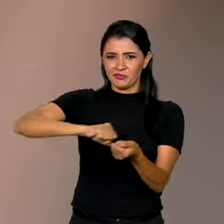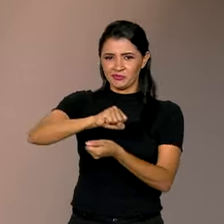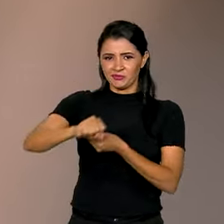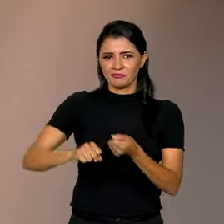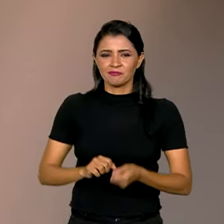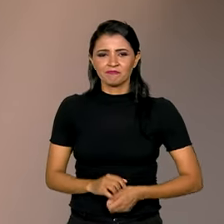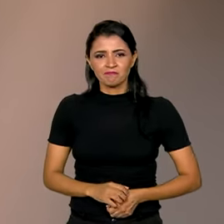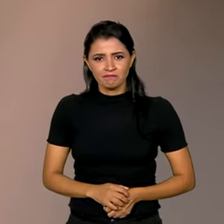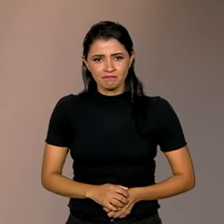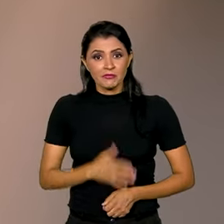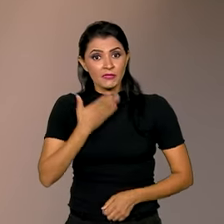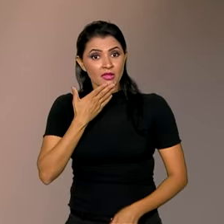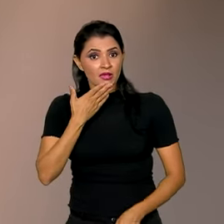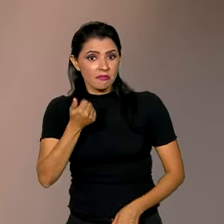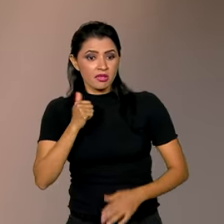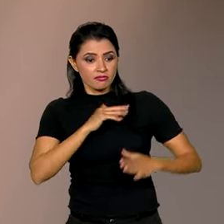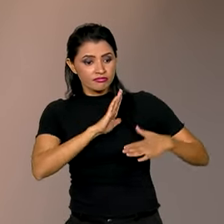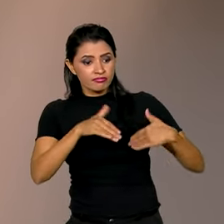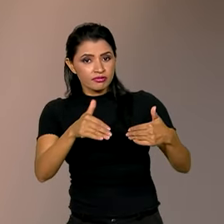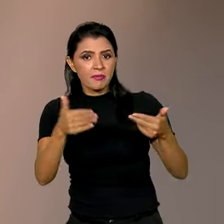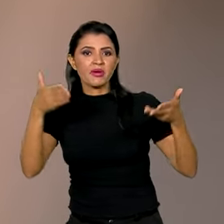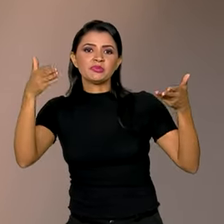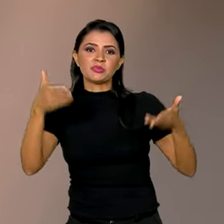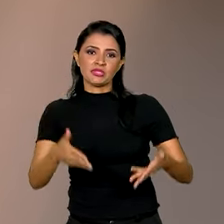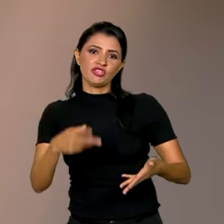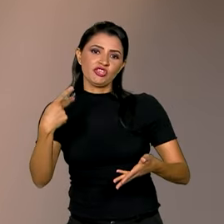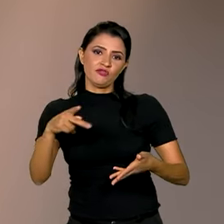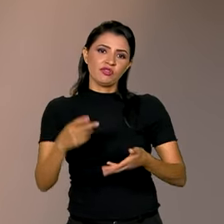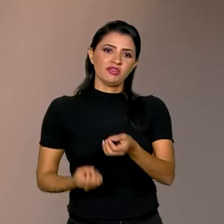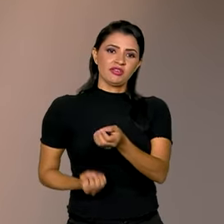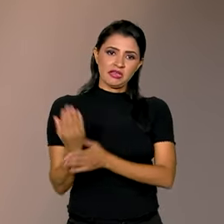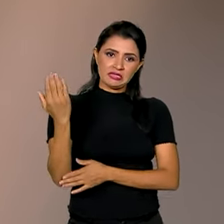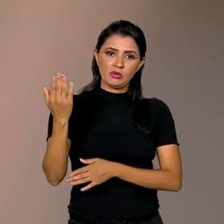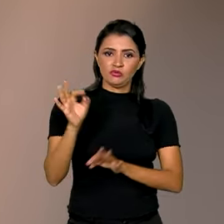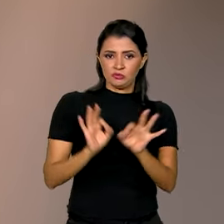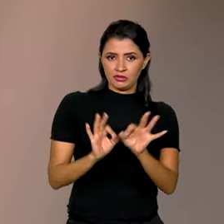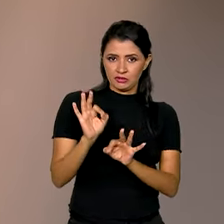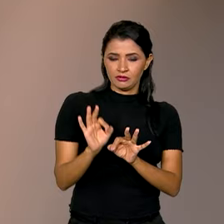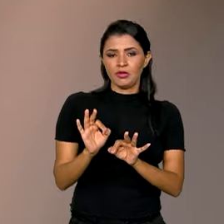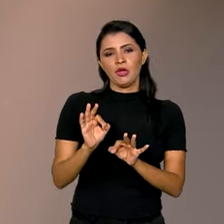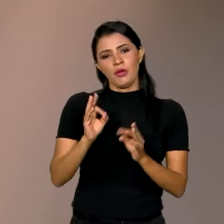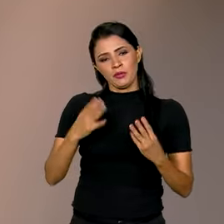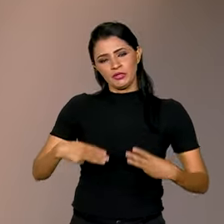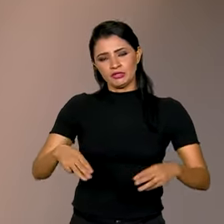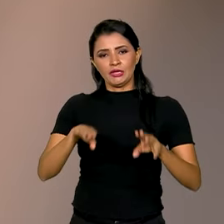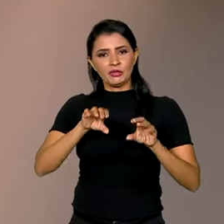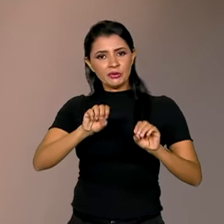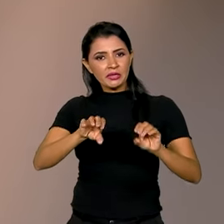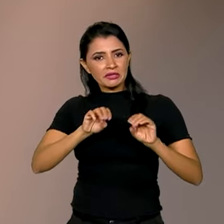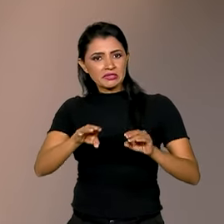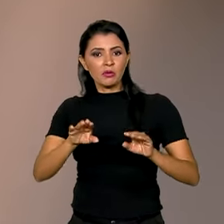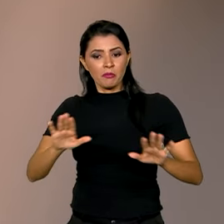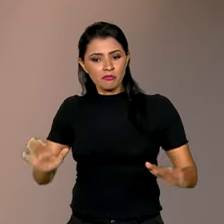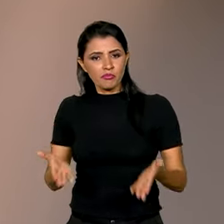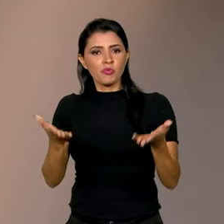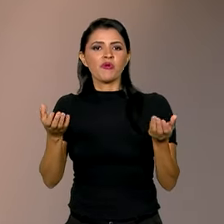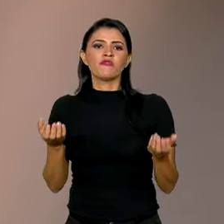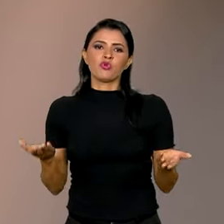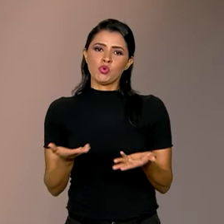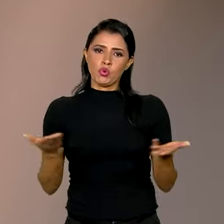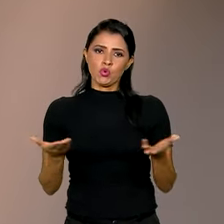E para viabilizar o processo participativo na construção desse plano, o Ministério da Educação promove atualmente